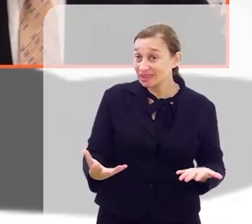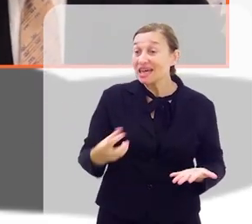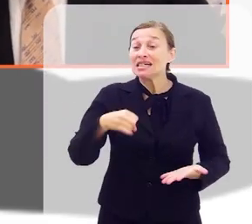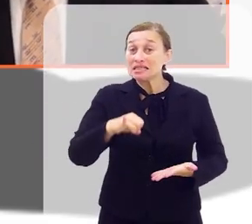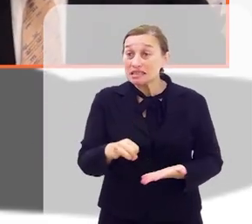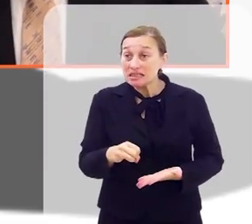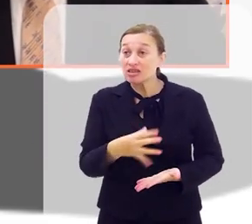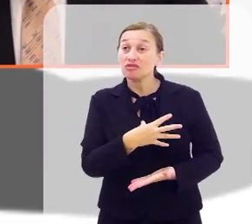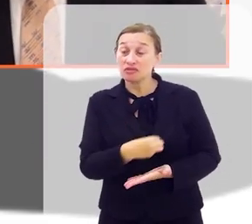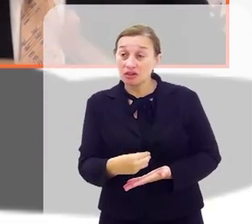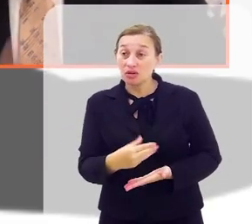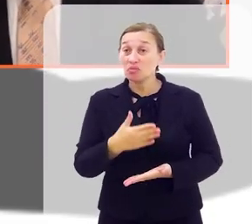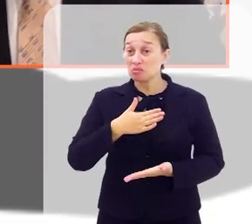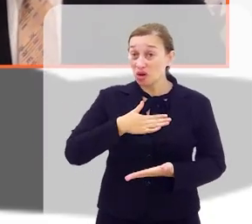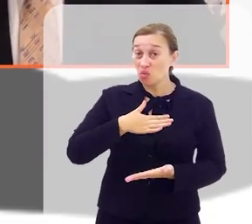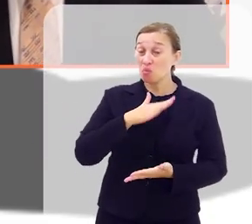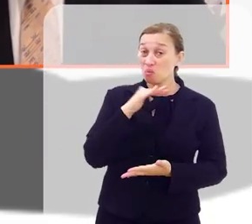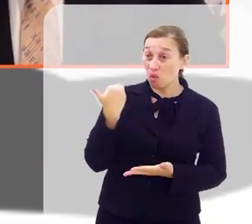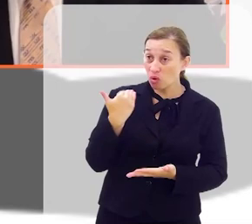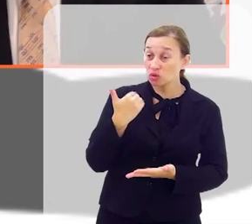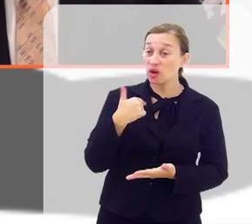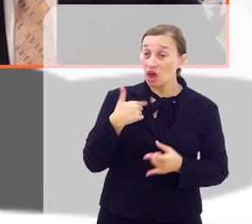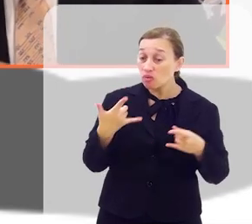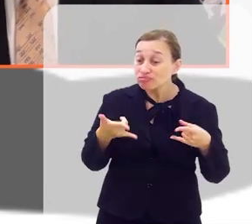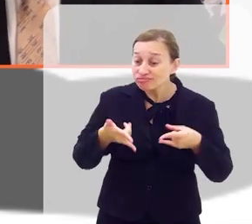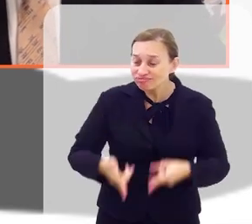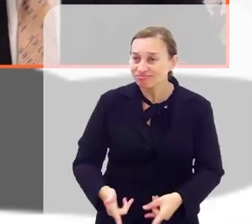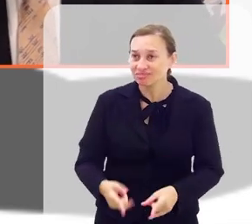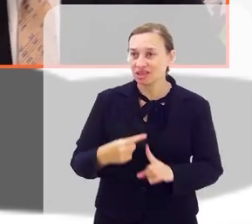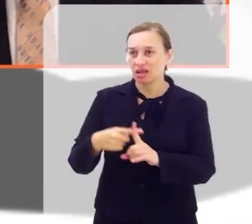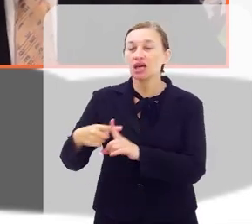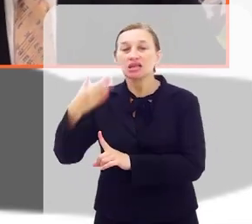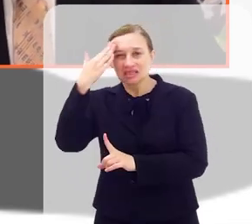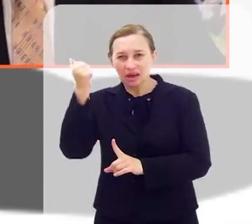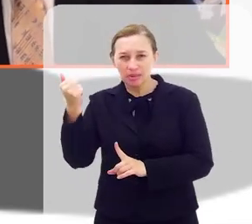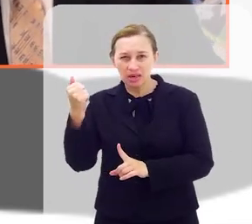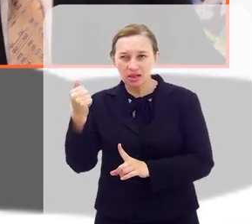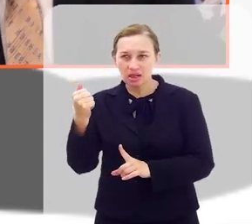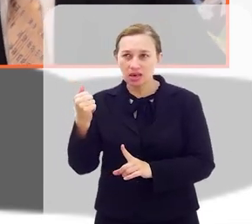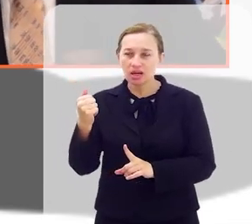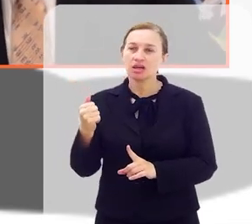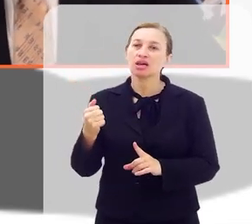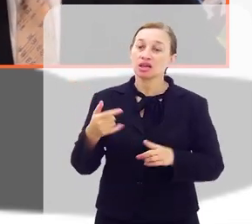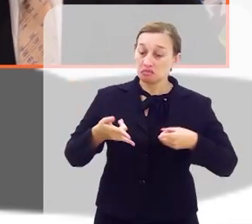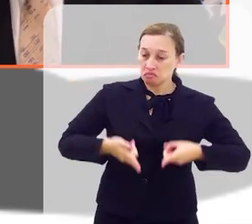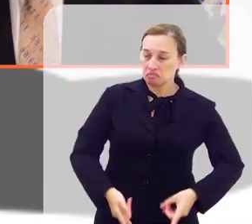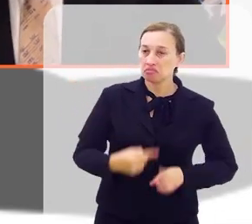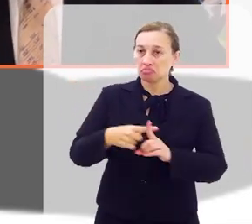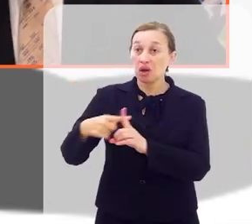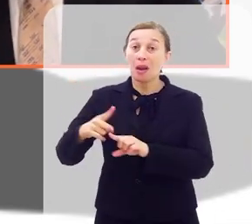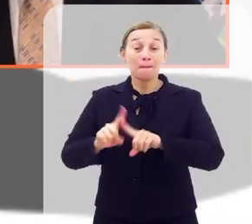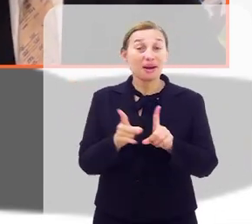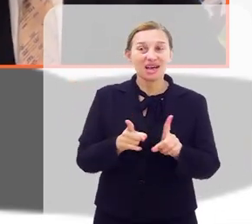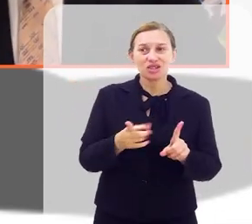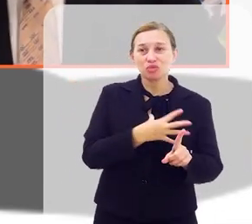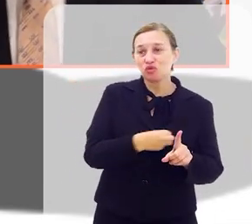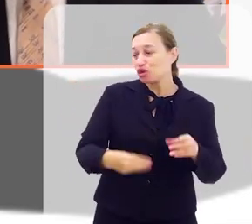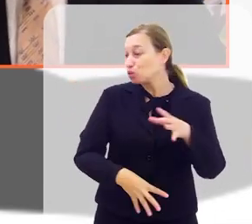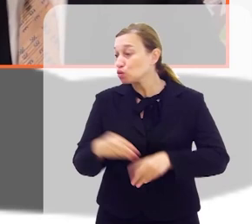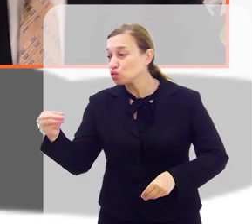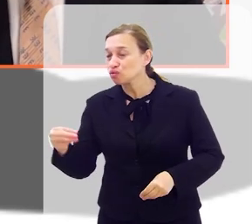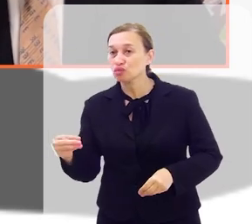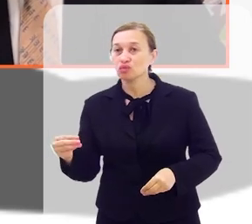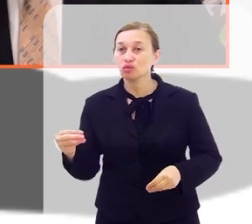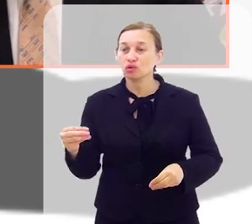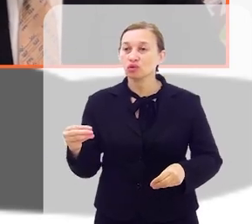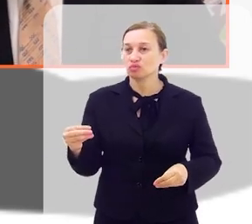Se o meu filho tivesse morto, eu enterraria, e eu saberia que ele estaria no cemitério, mas o meu filho está desaparecido.